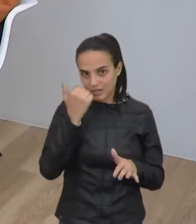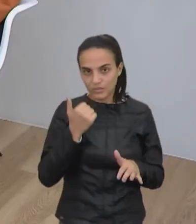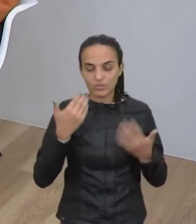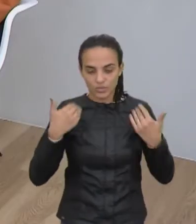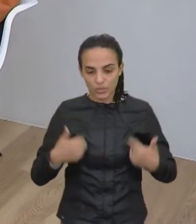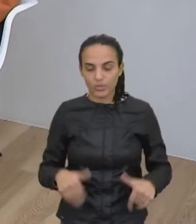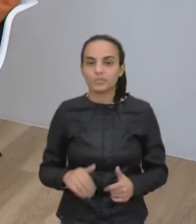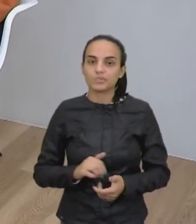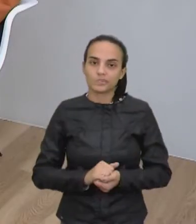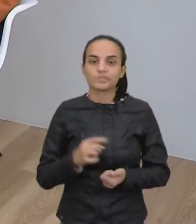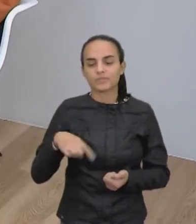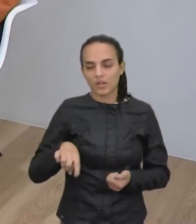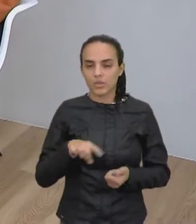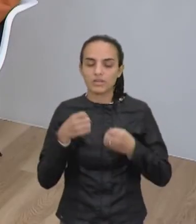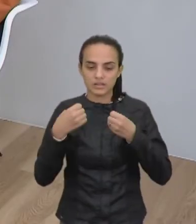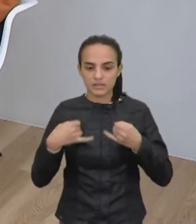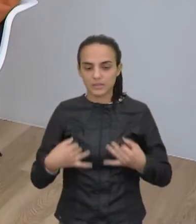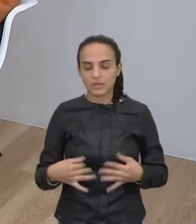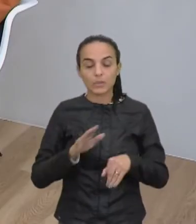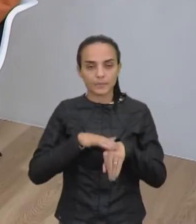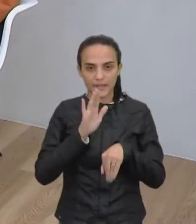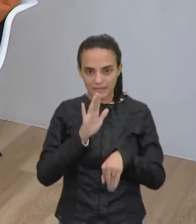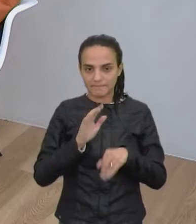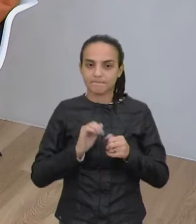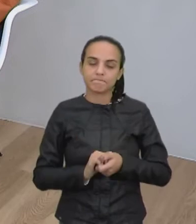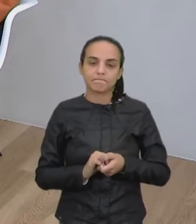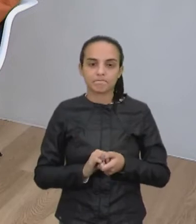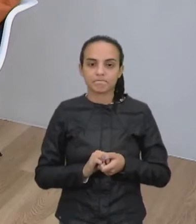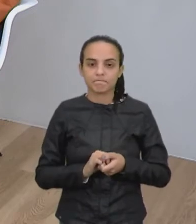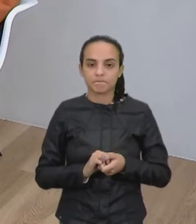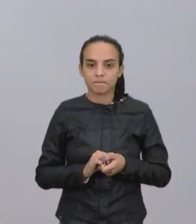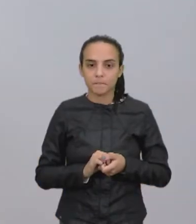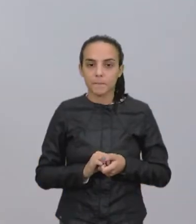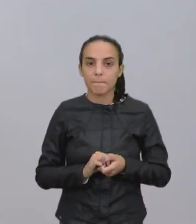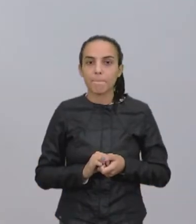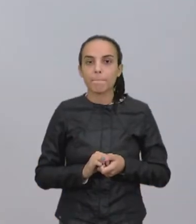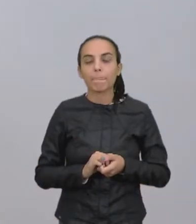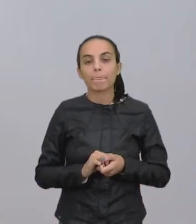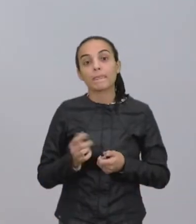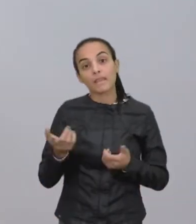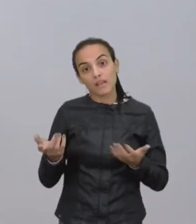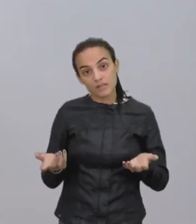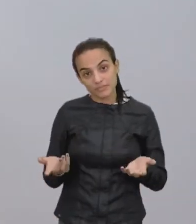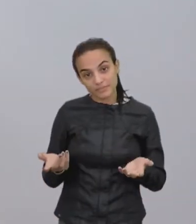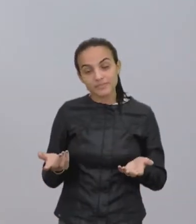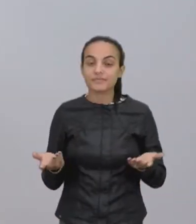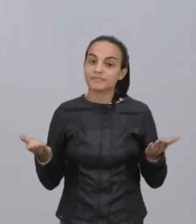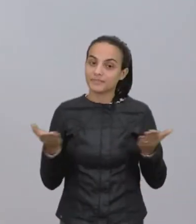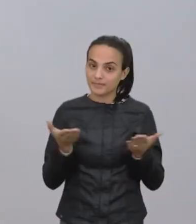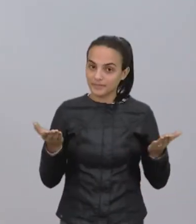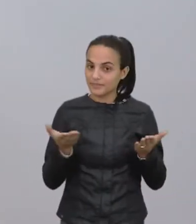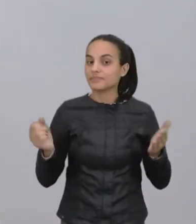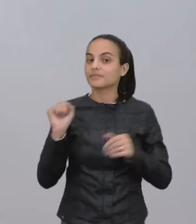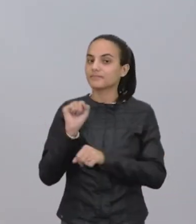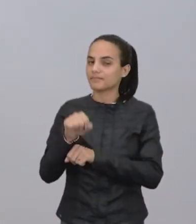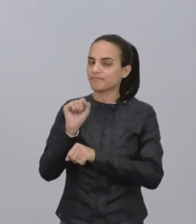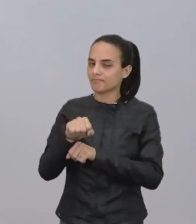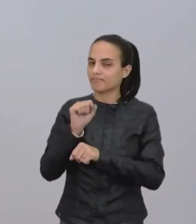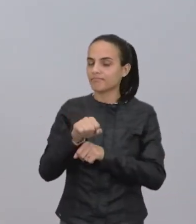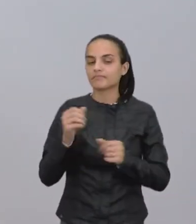corpo, né? Então, a gente falou um pouquinho aí a respeito disso. E aí, gente, né, vamos agora sim